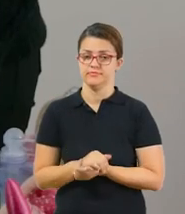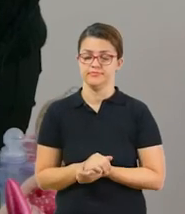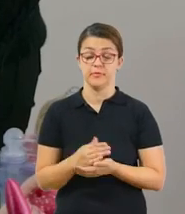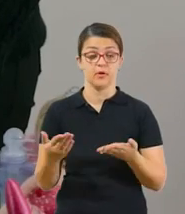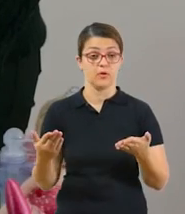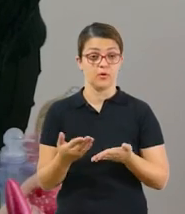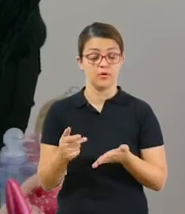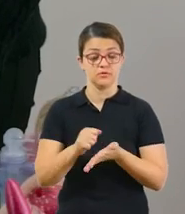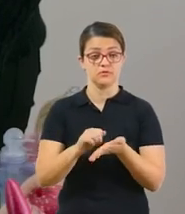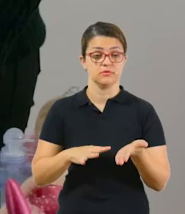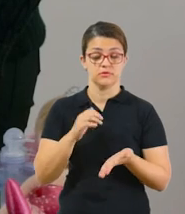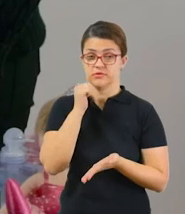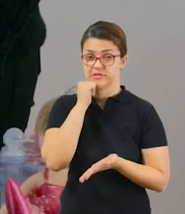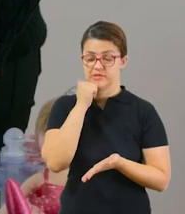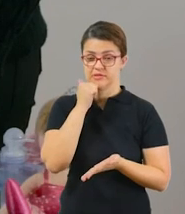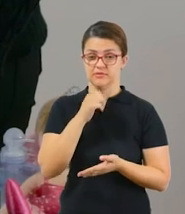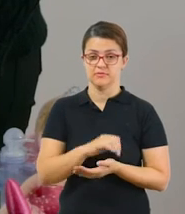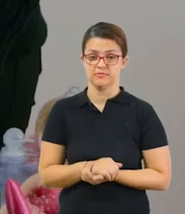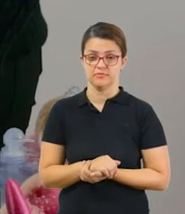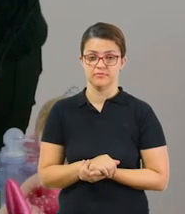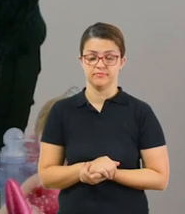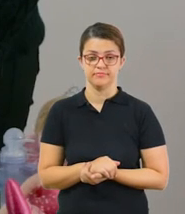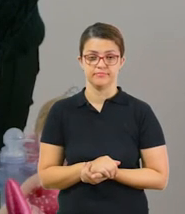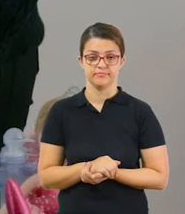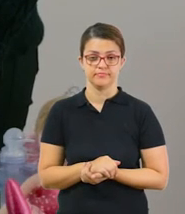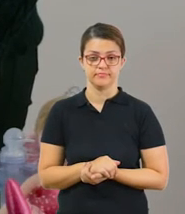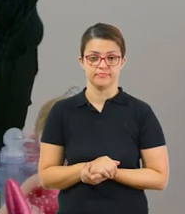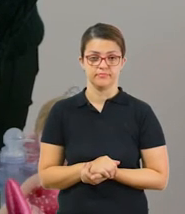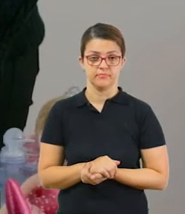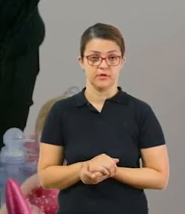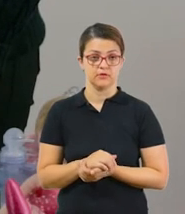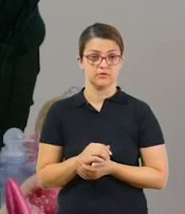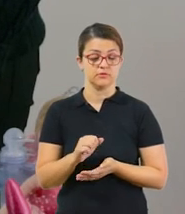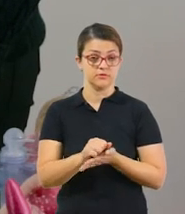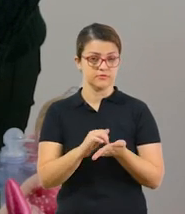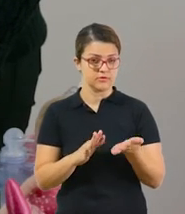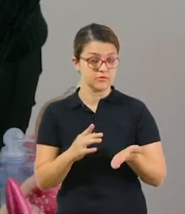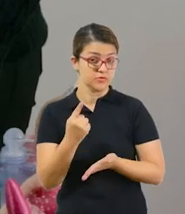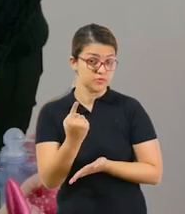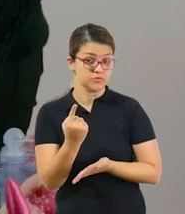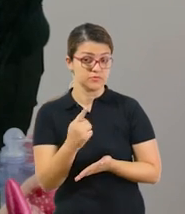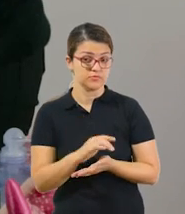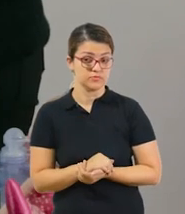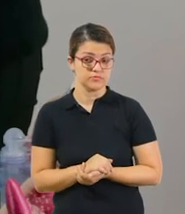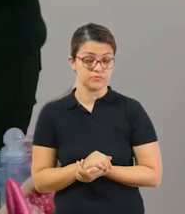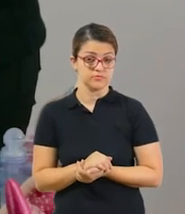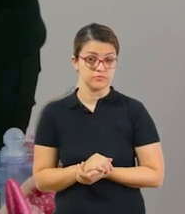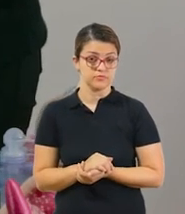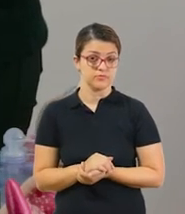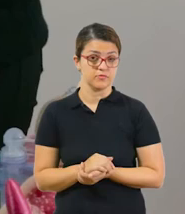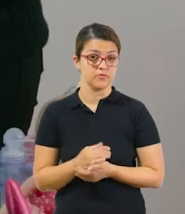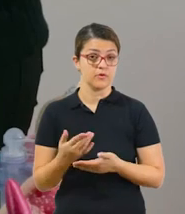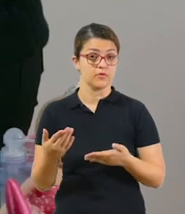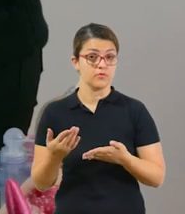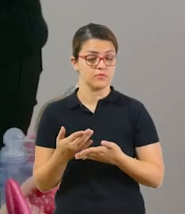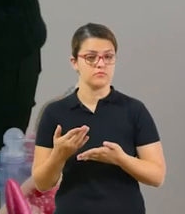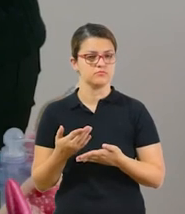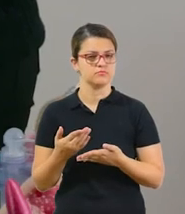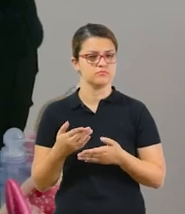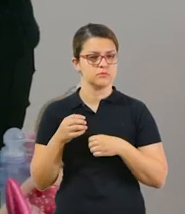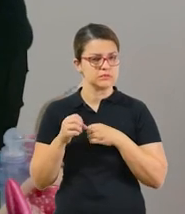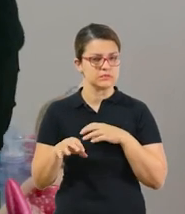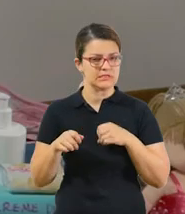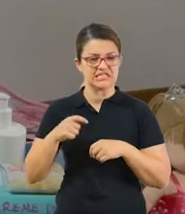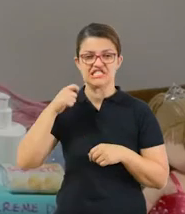Agora, vamos às atividades de ciências. Em ciências, na atividade número 1, nós vamos trabalhar a escovação dos